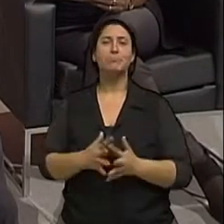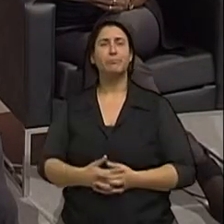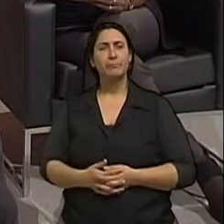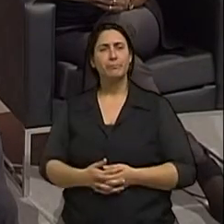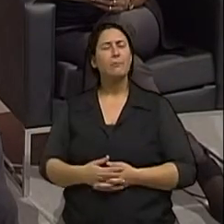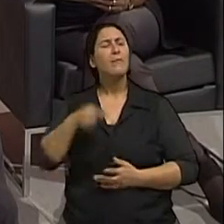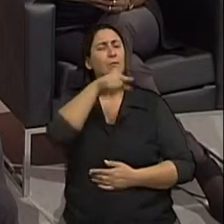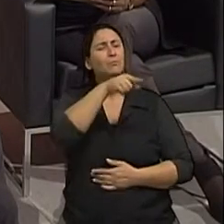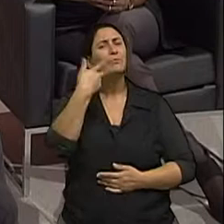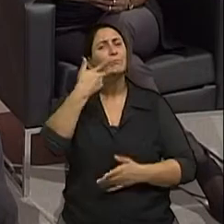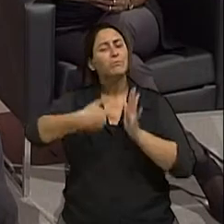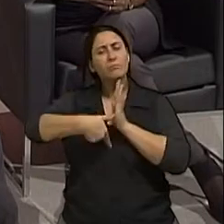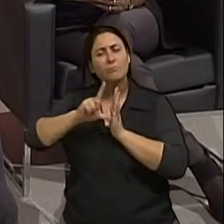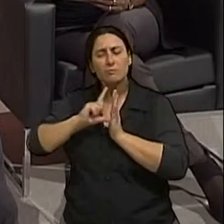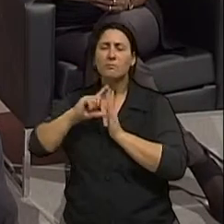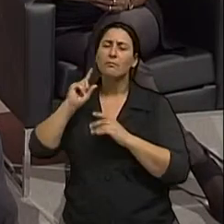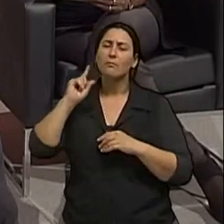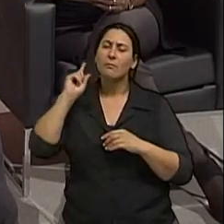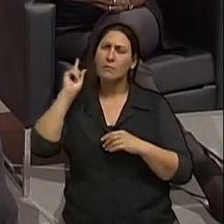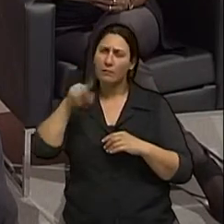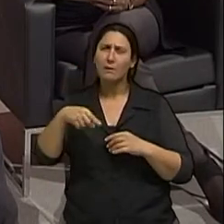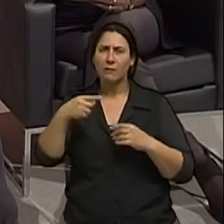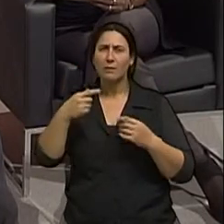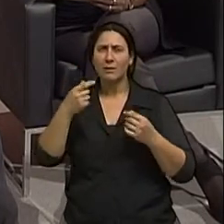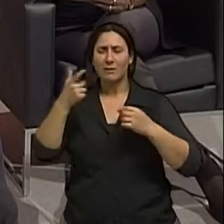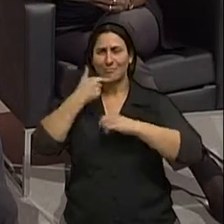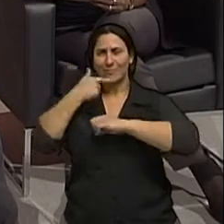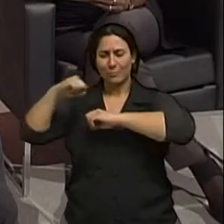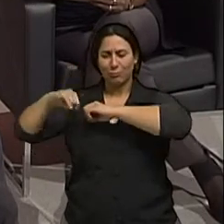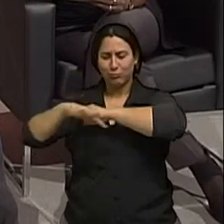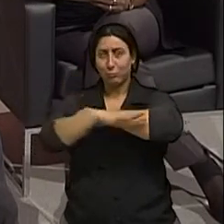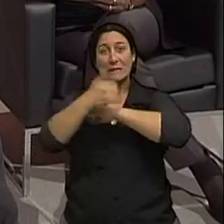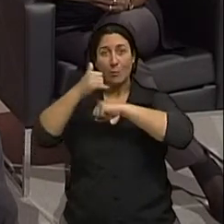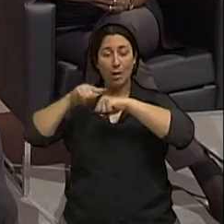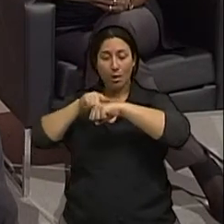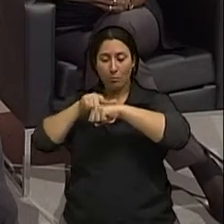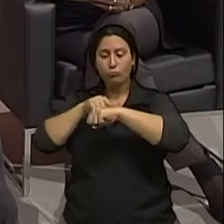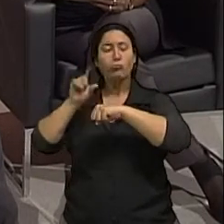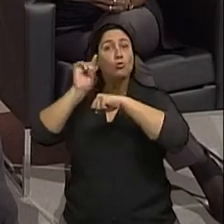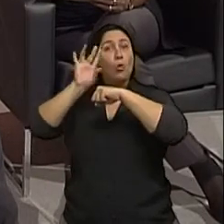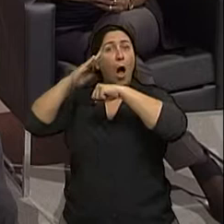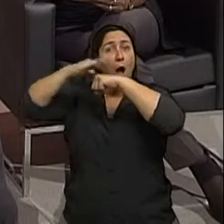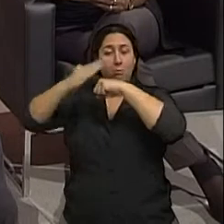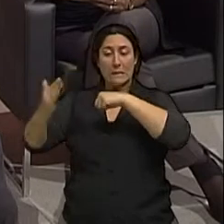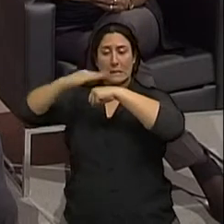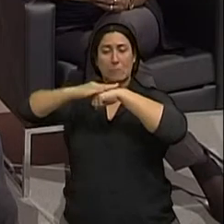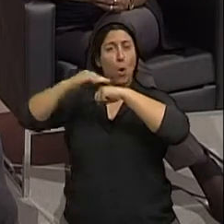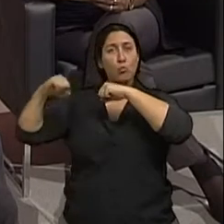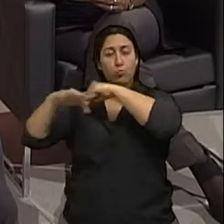dado que o senhor deu aí quando os vasos sanguíneos ainda não foram afetados essa essa essa